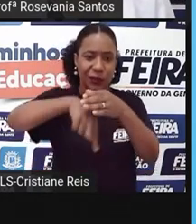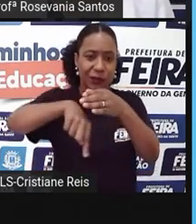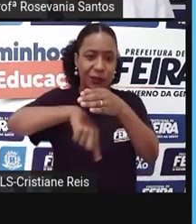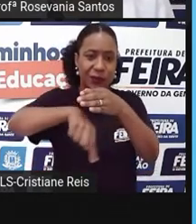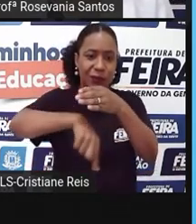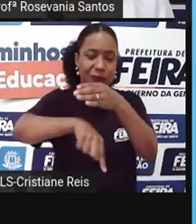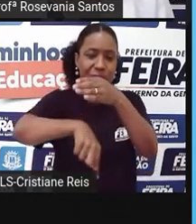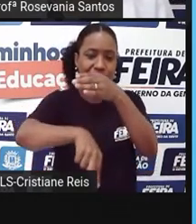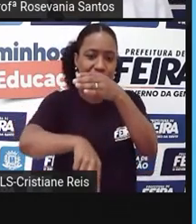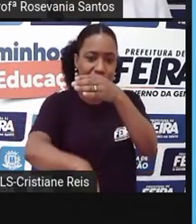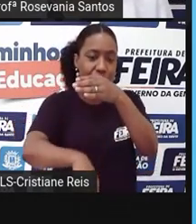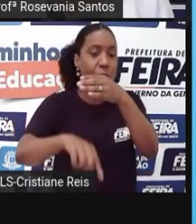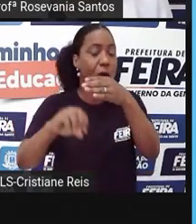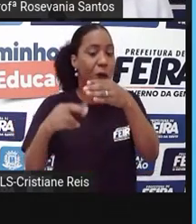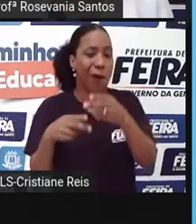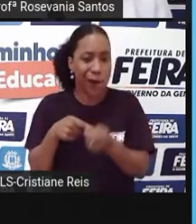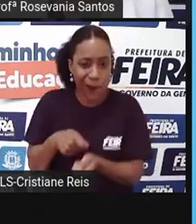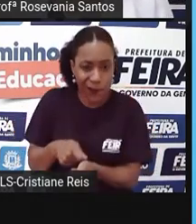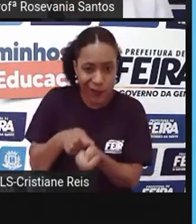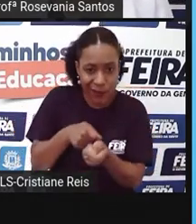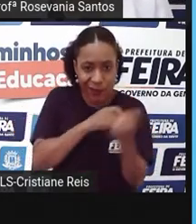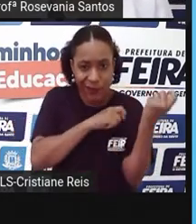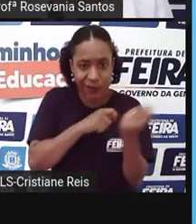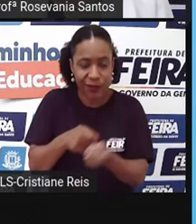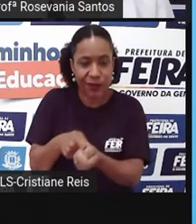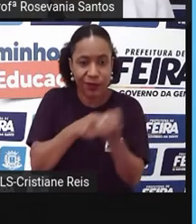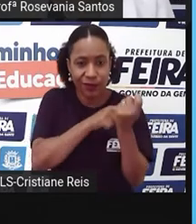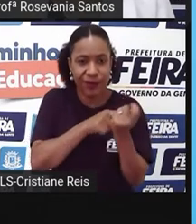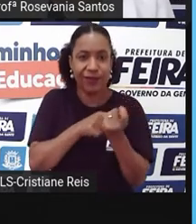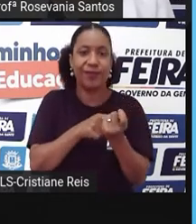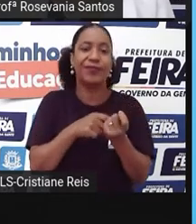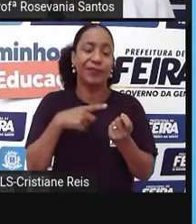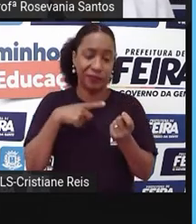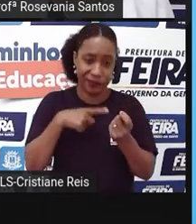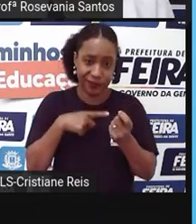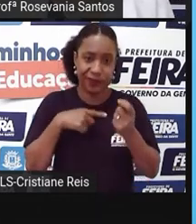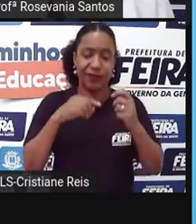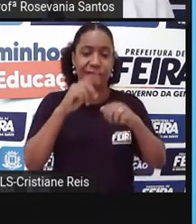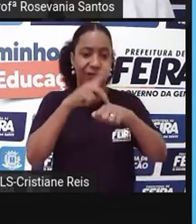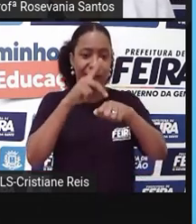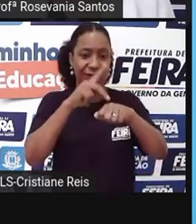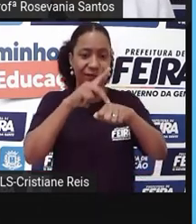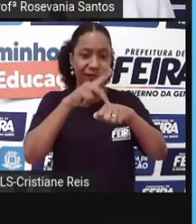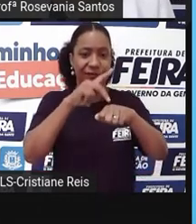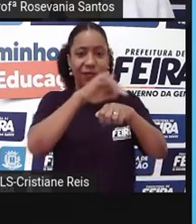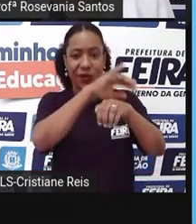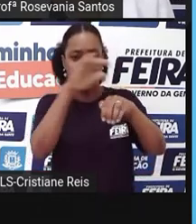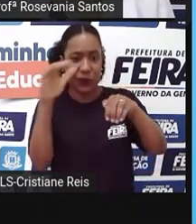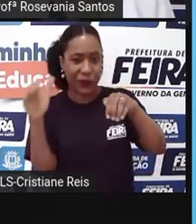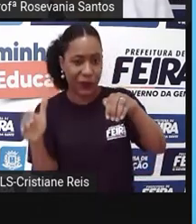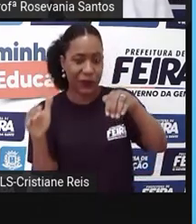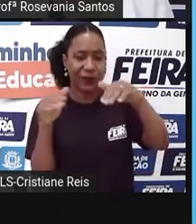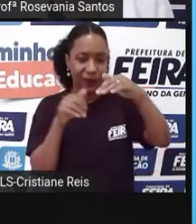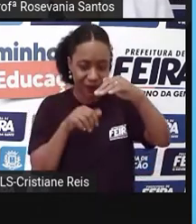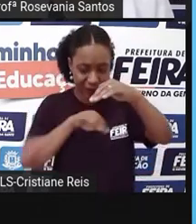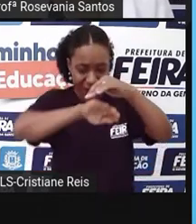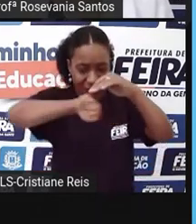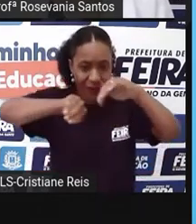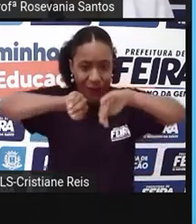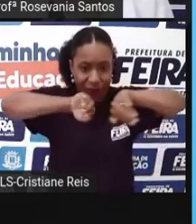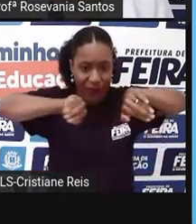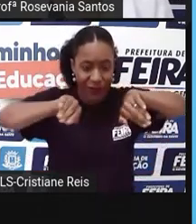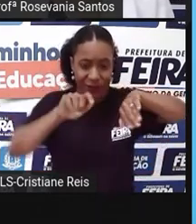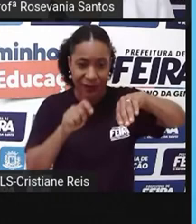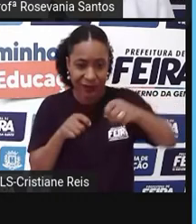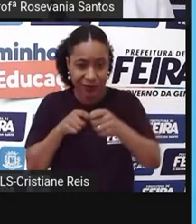até para levar ela a um ponto que está ali, precisa abrir espaço para elas passarem. Dragas, né, que destrói o